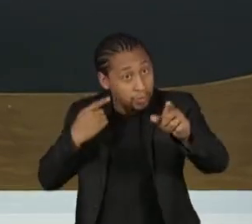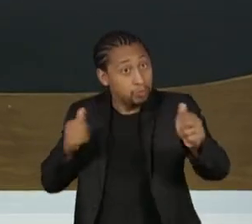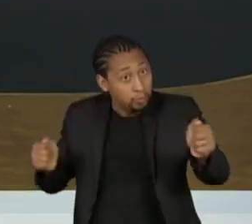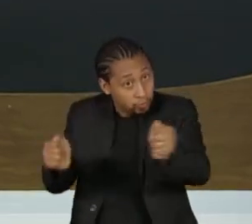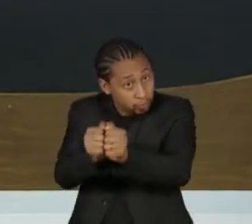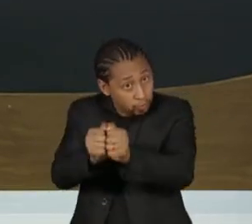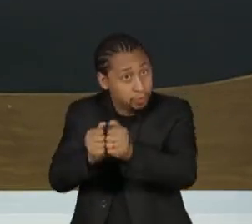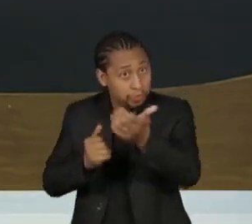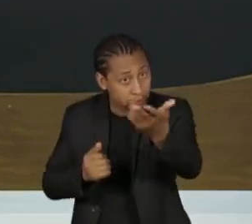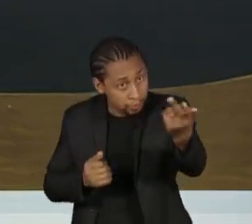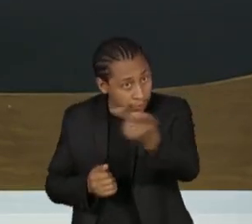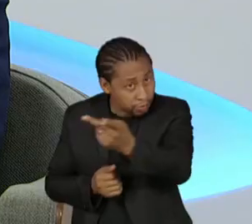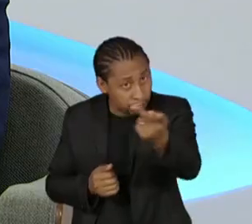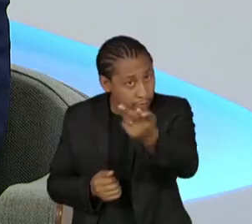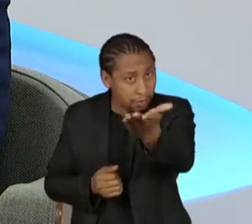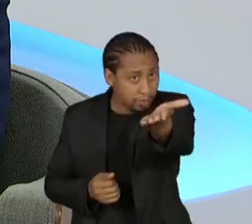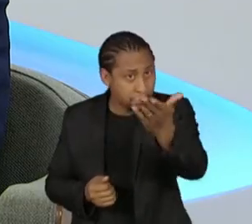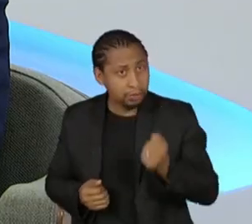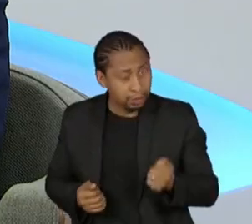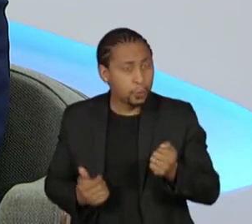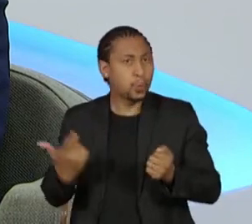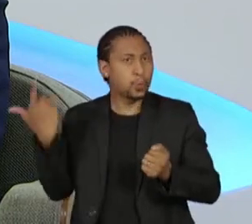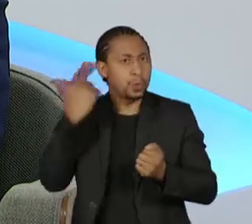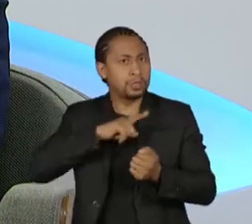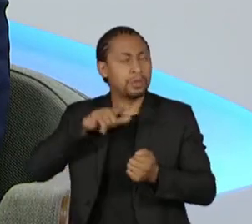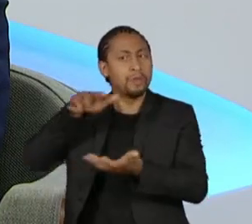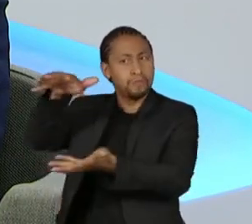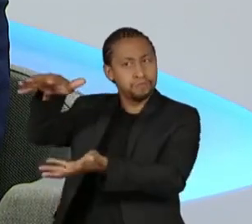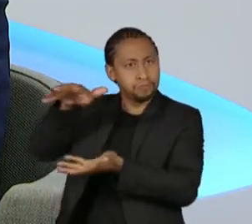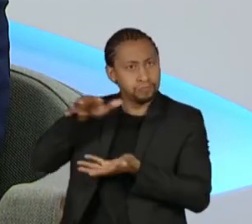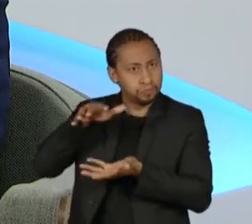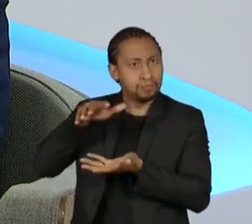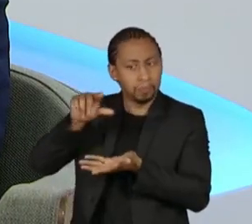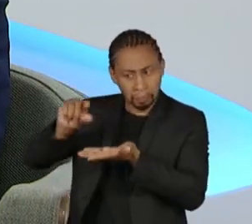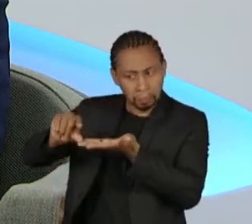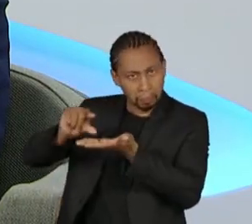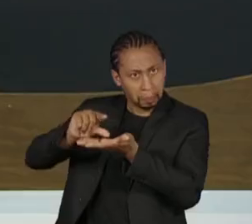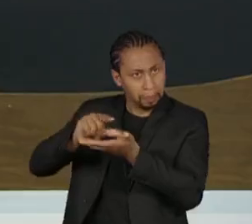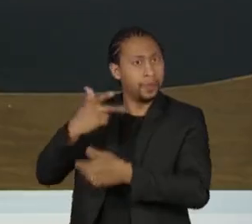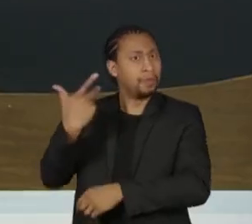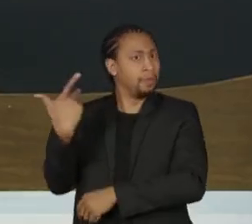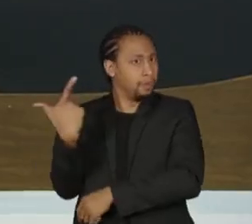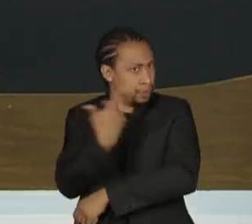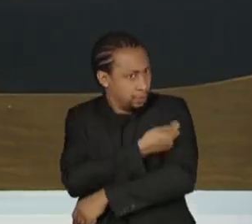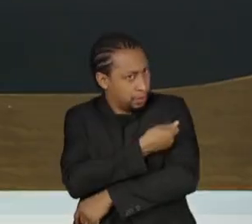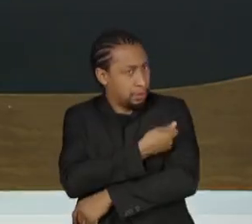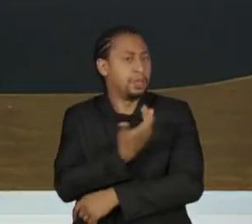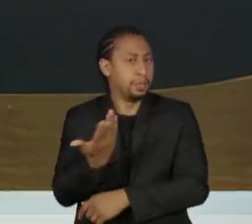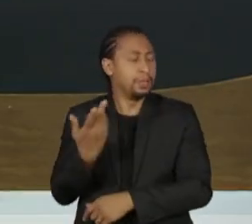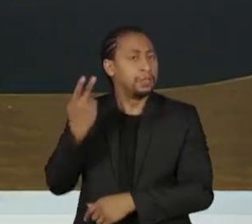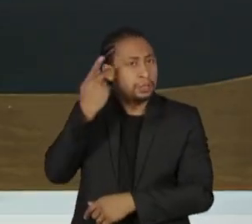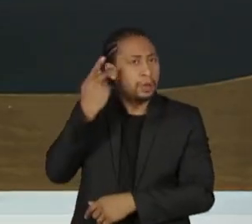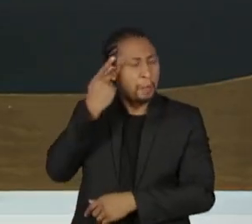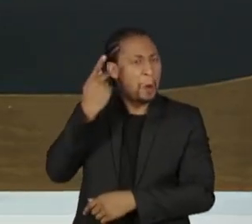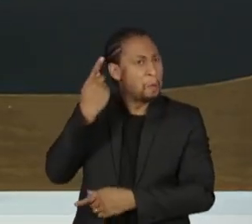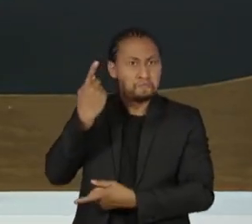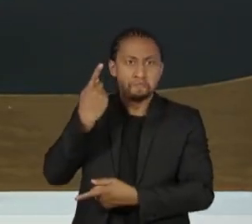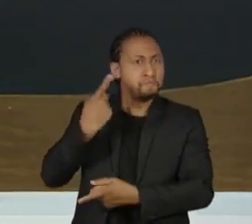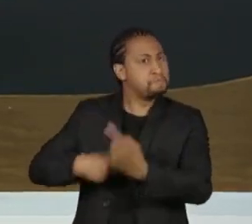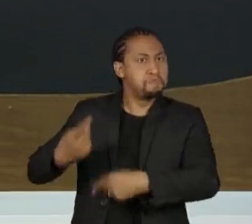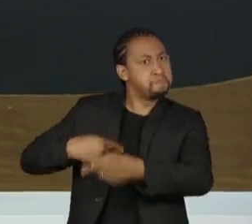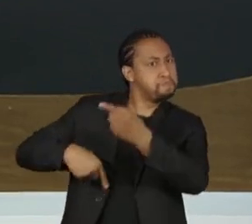despeito de eventuais problemas, trouxe a vacina, teve êxito, São Paulo cresceu acima do país, apoiar